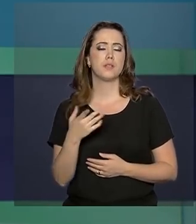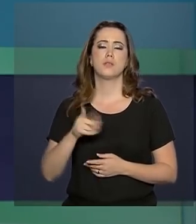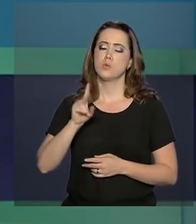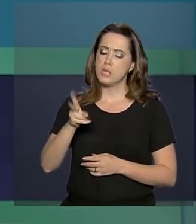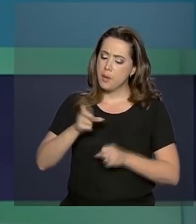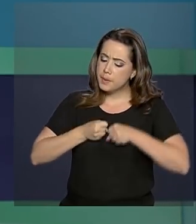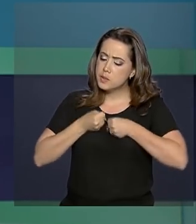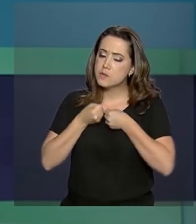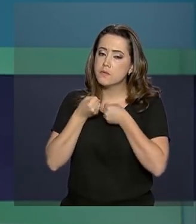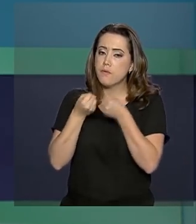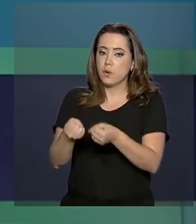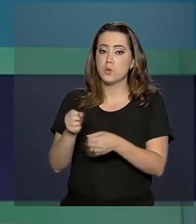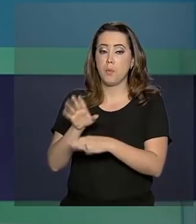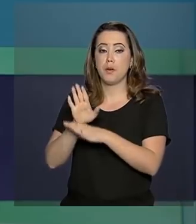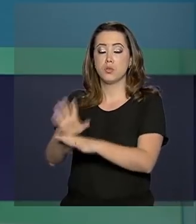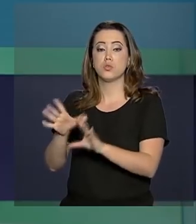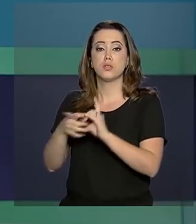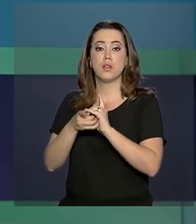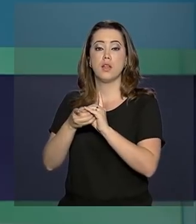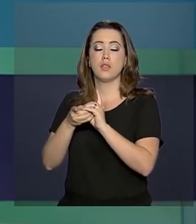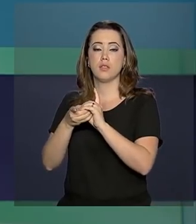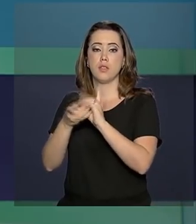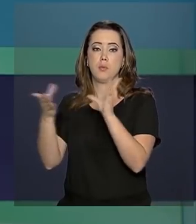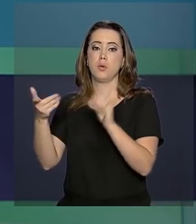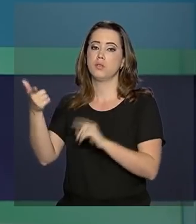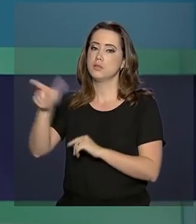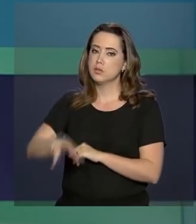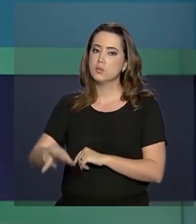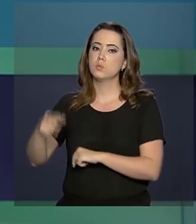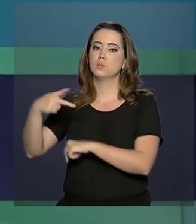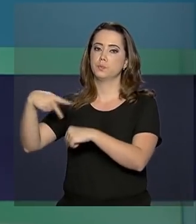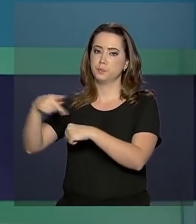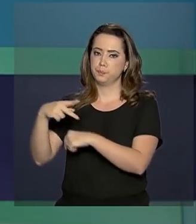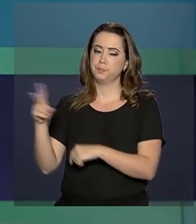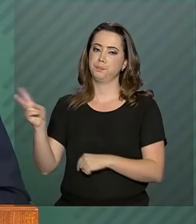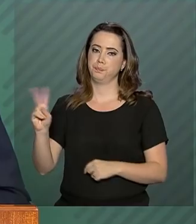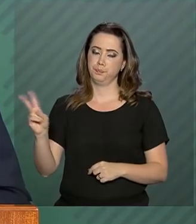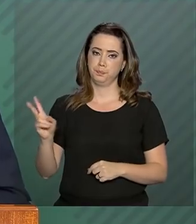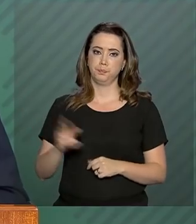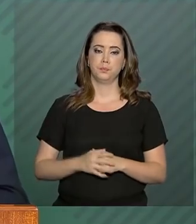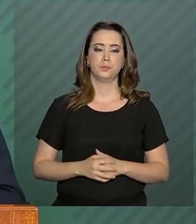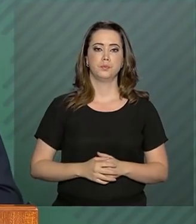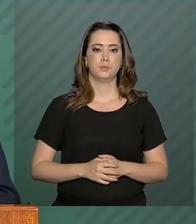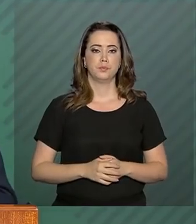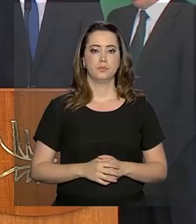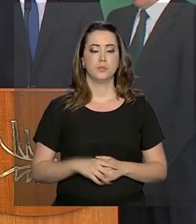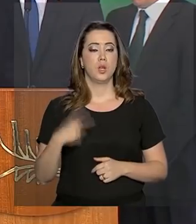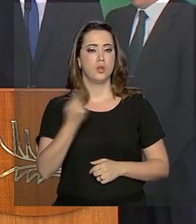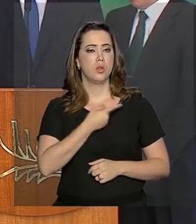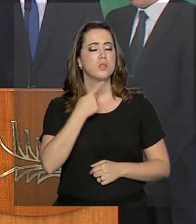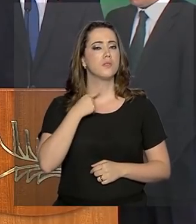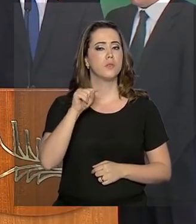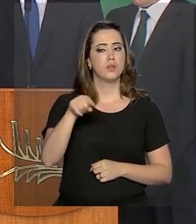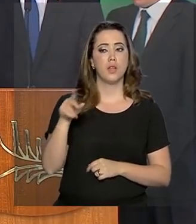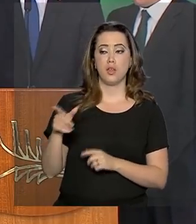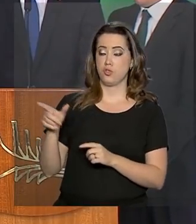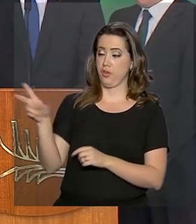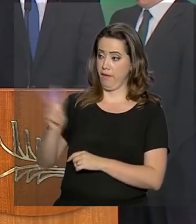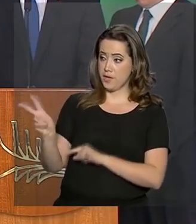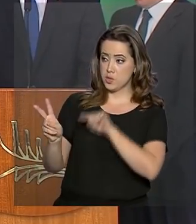poupará esforços para que a democracia seja restabelecida no país vizinho. Nos interessa uma Venezuela